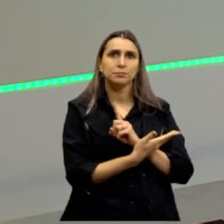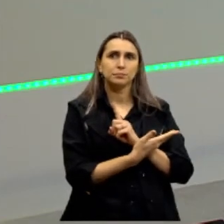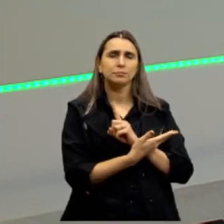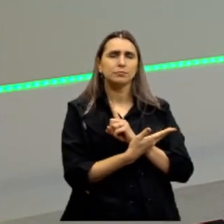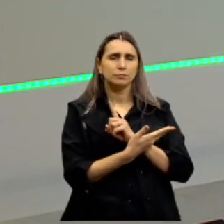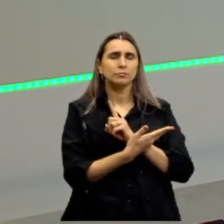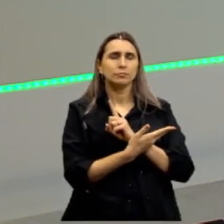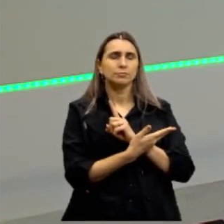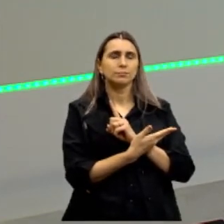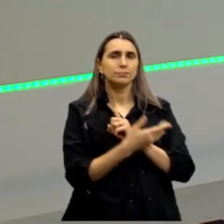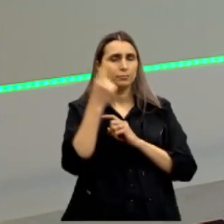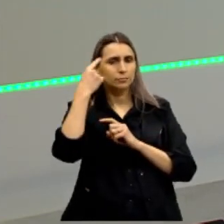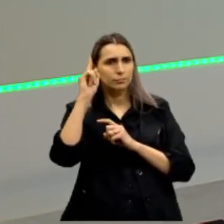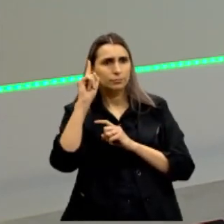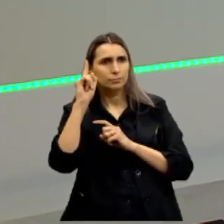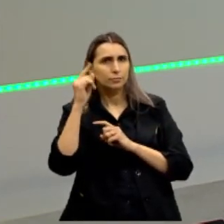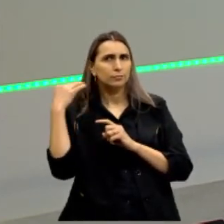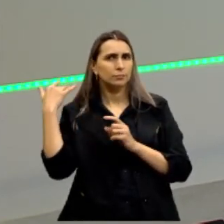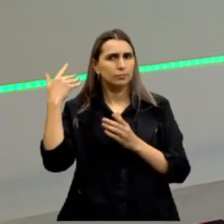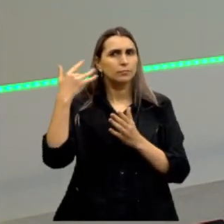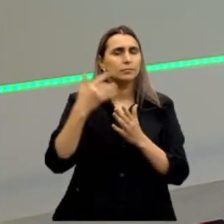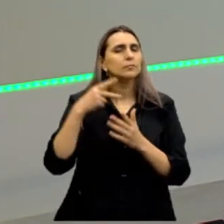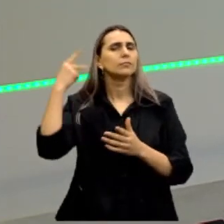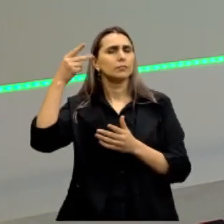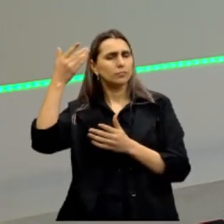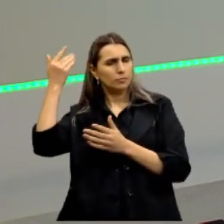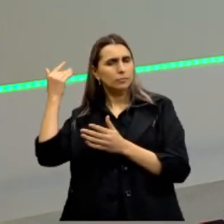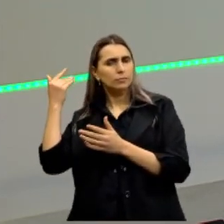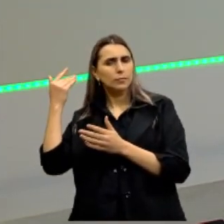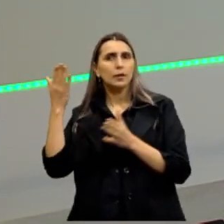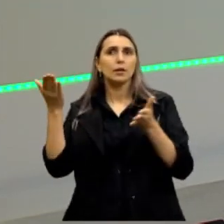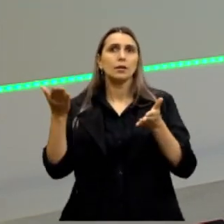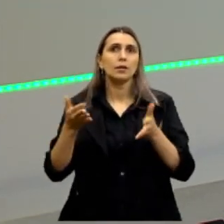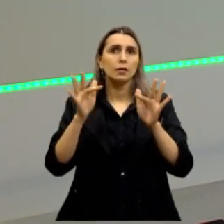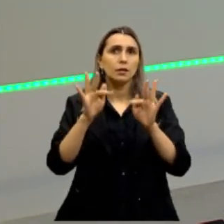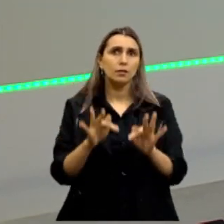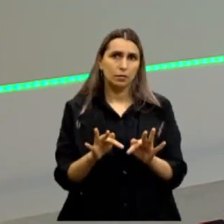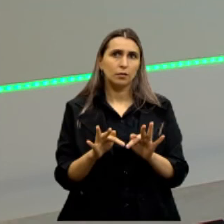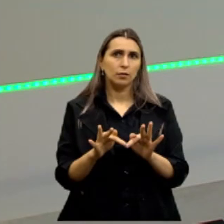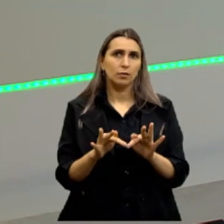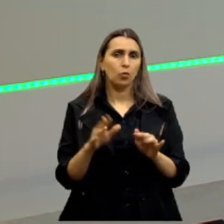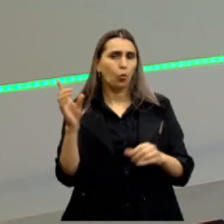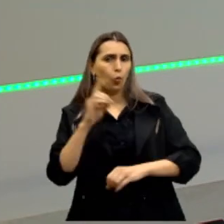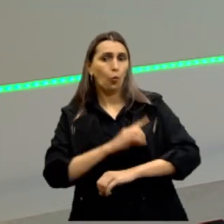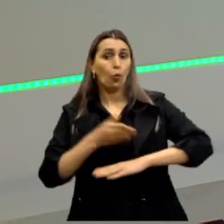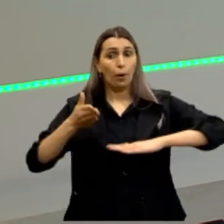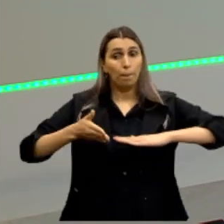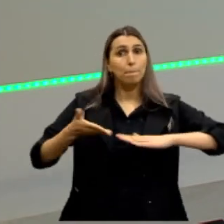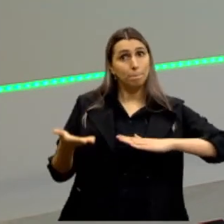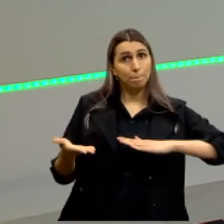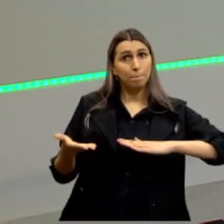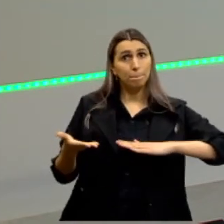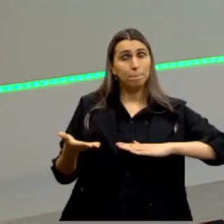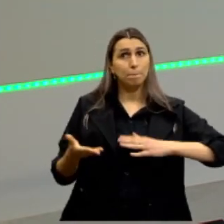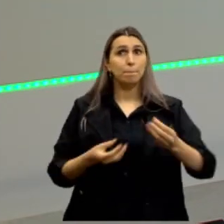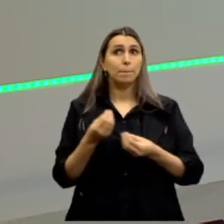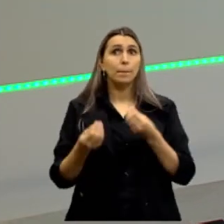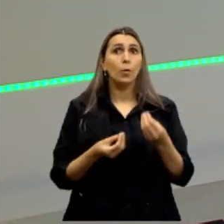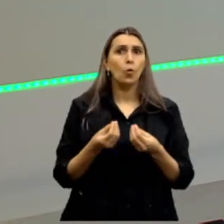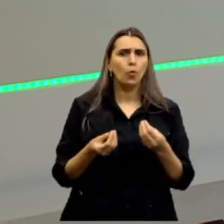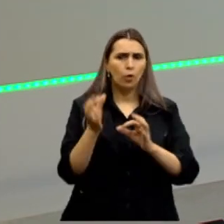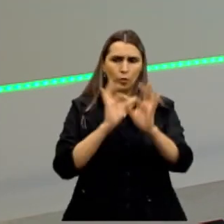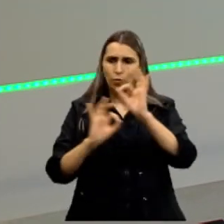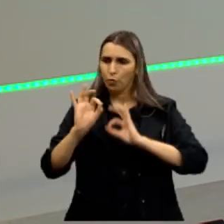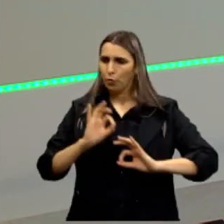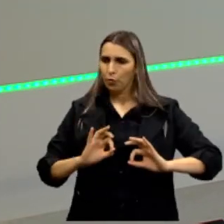viagem, fizemos nossa viagem na política e encerramos com os dias de hoje. Como está a